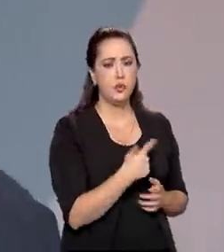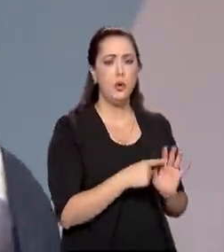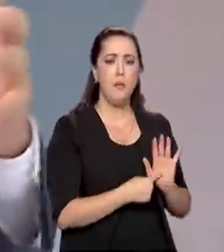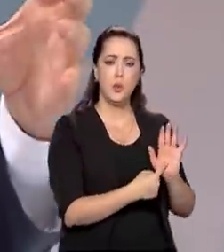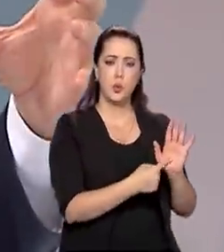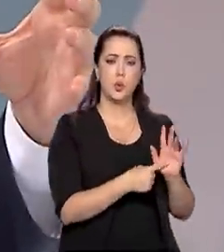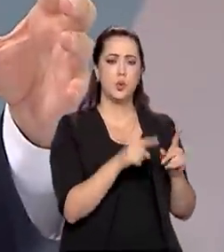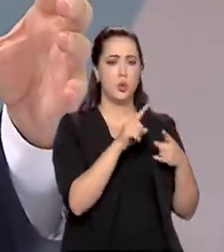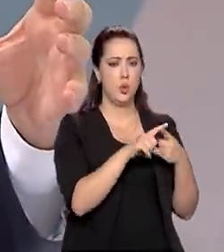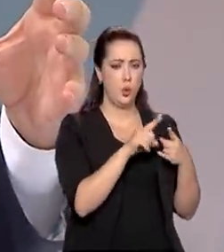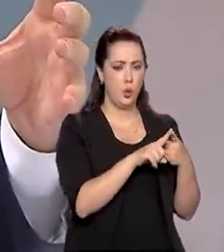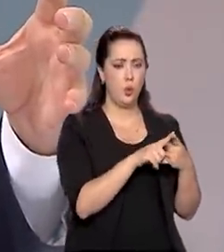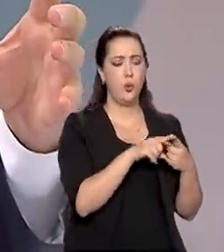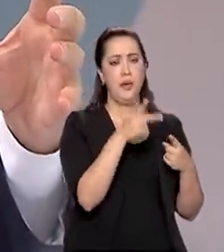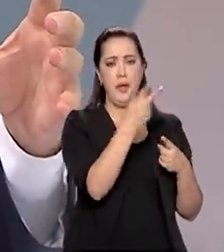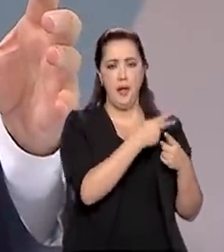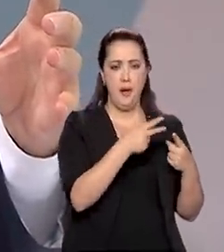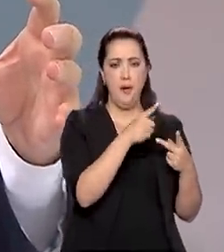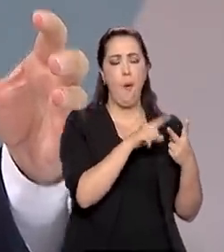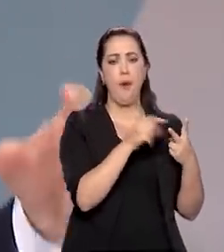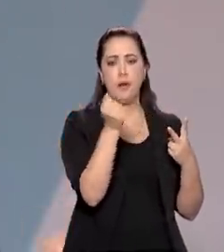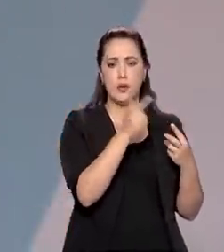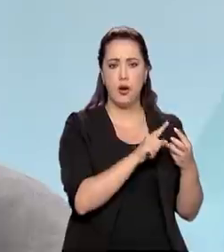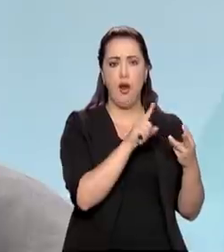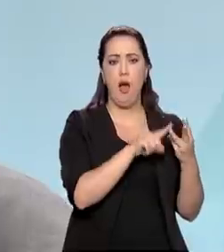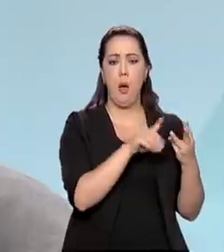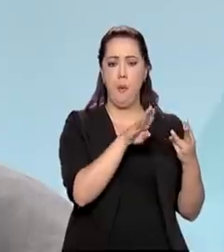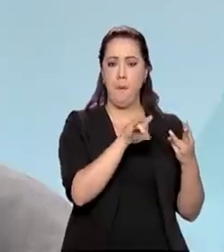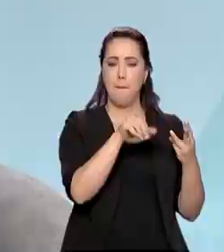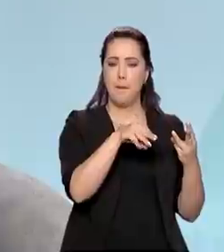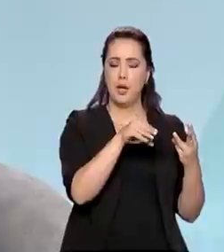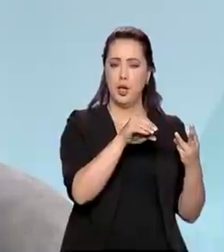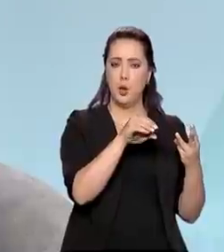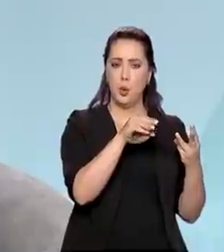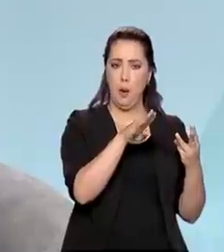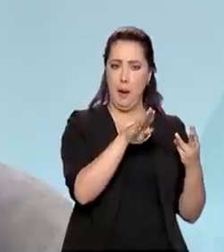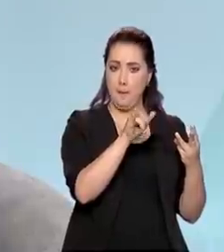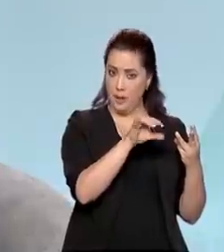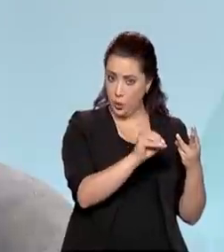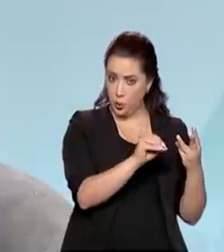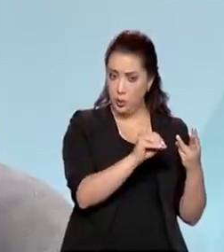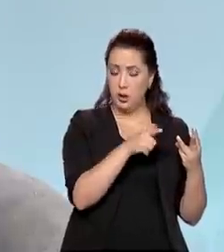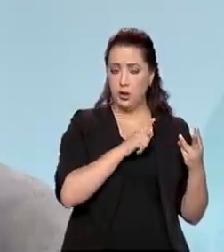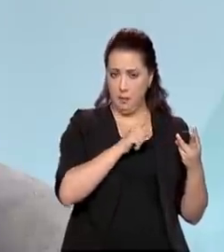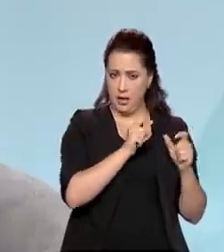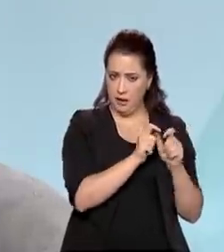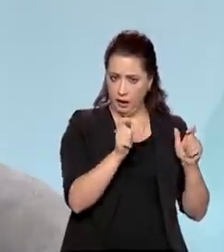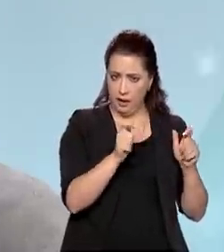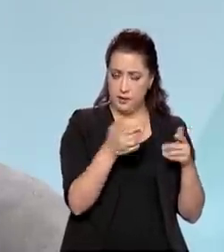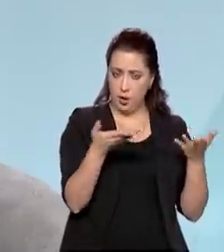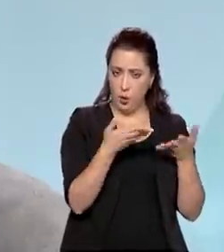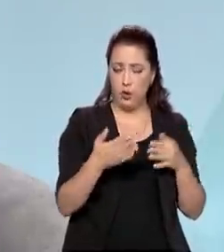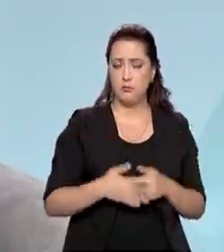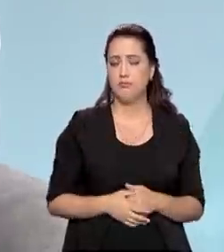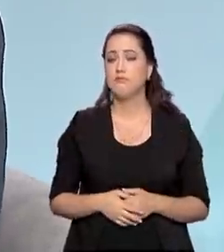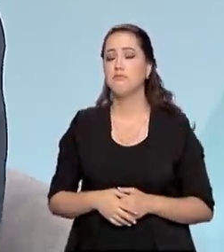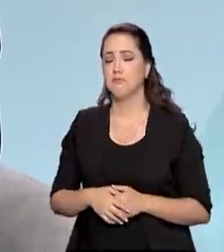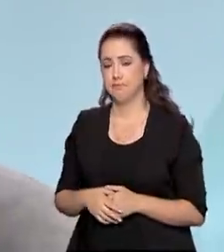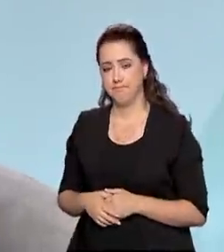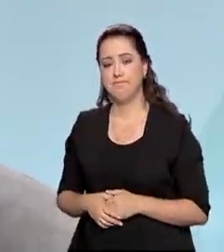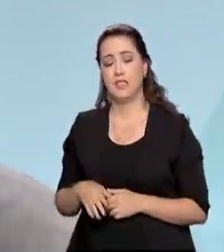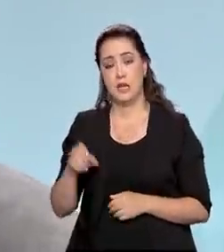solar, biocombustíveis também, temos um horizonte para crescer? Sim, o Brasil tem, tem um horizonte não só do biodiesel, o